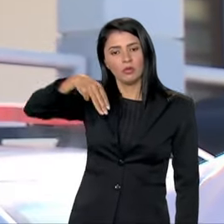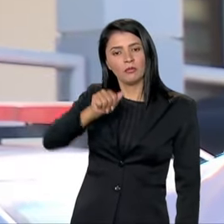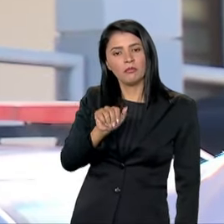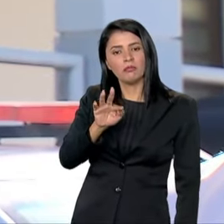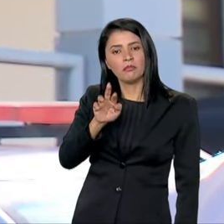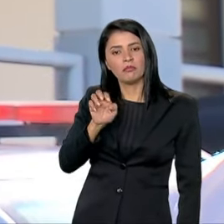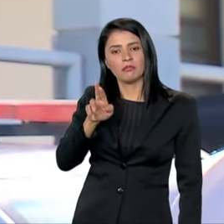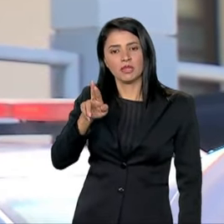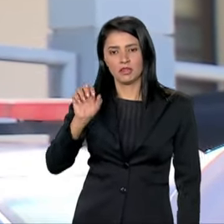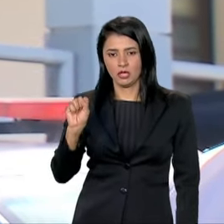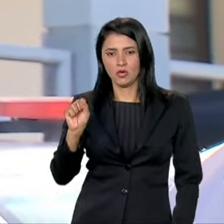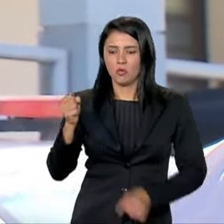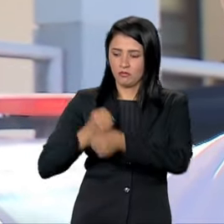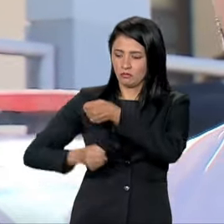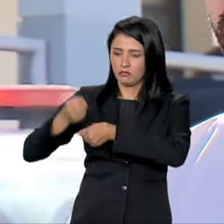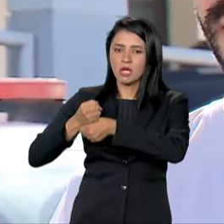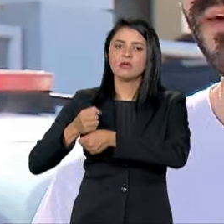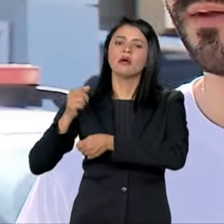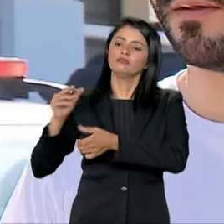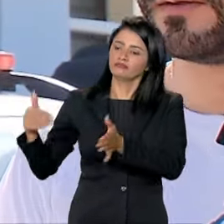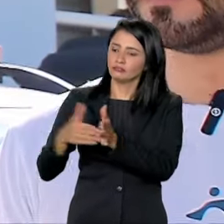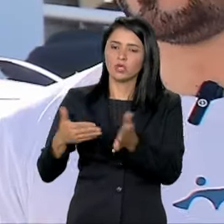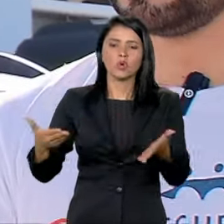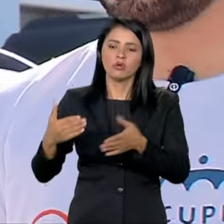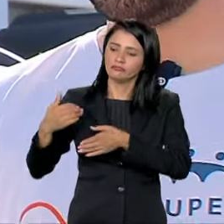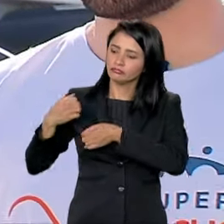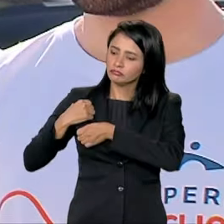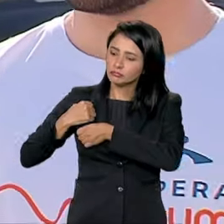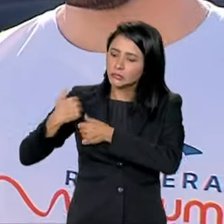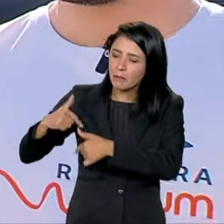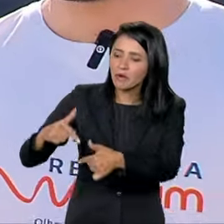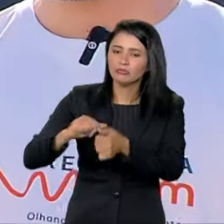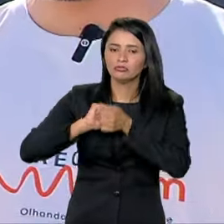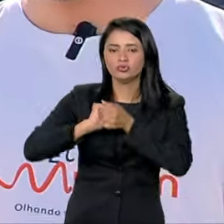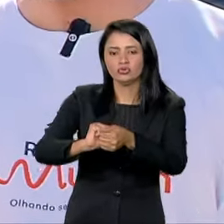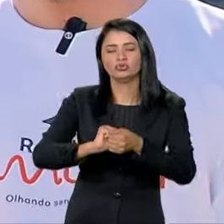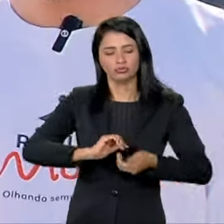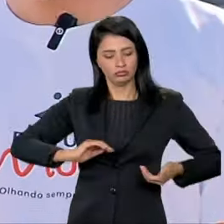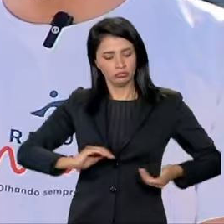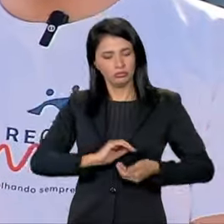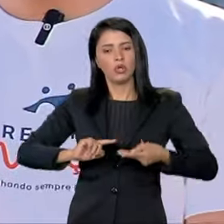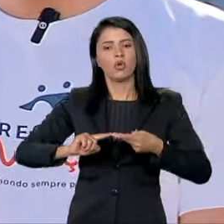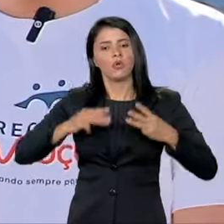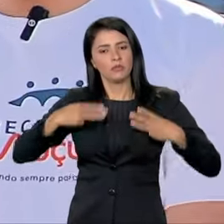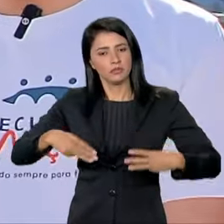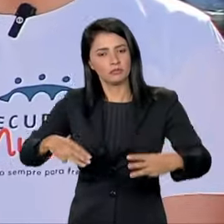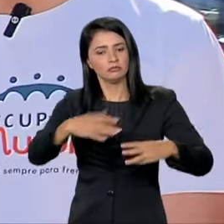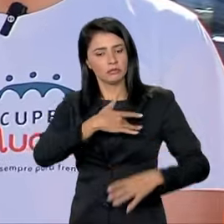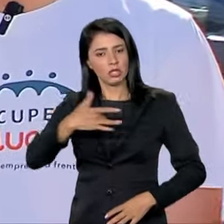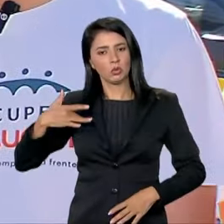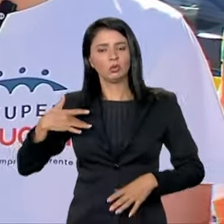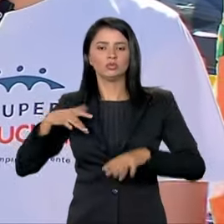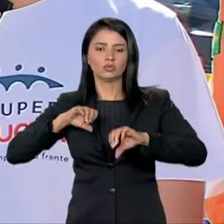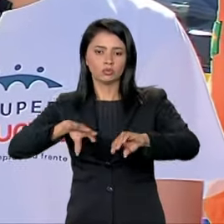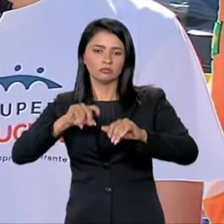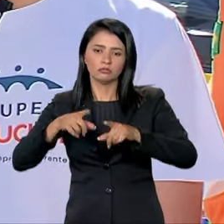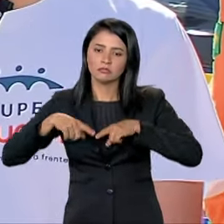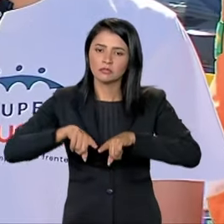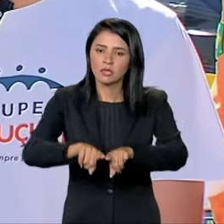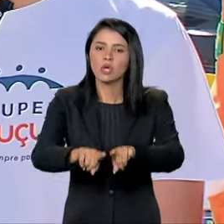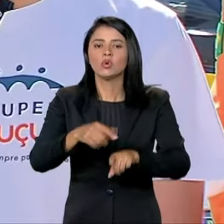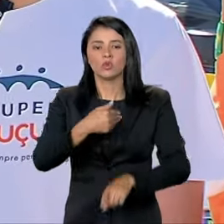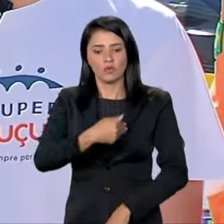passado, trabalhado junto com a Defesa Civil, junto com o Ministério da Saúde, da Educação, em parceria com o Governo do Estado.